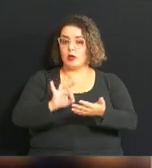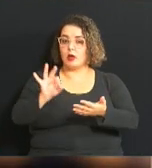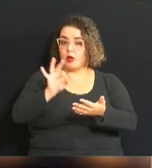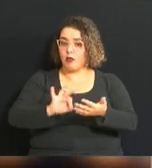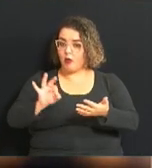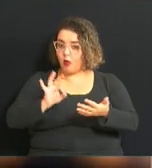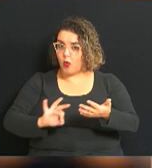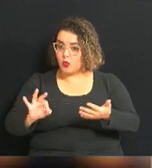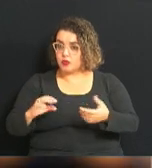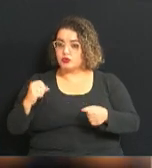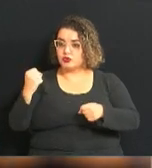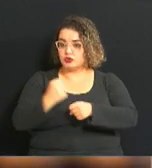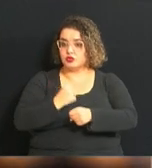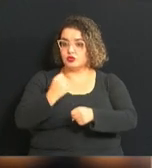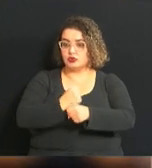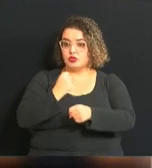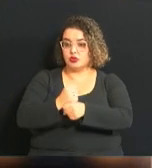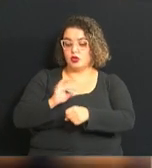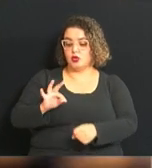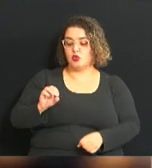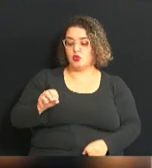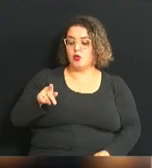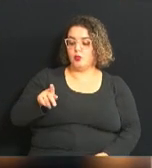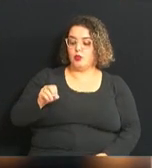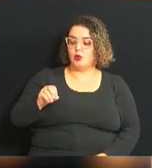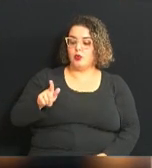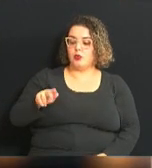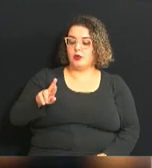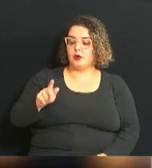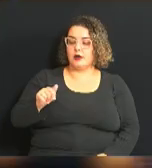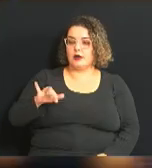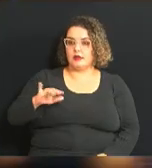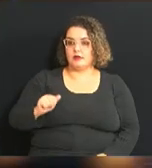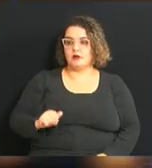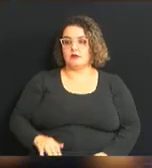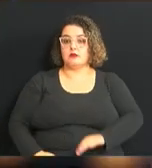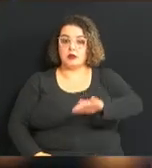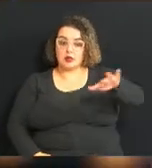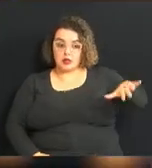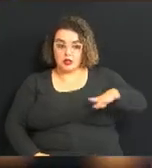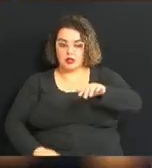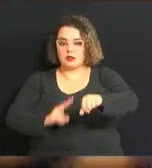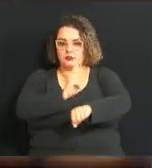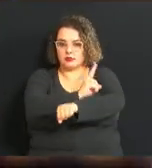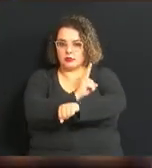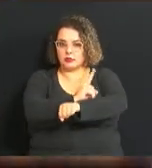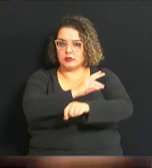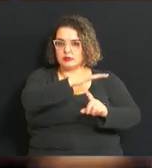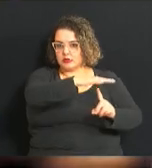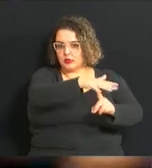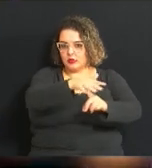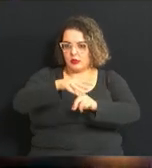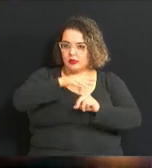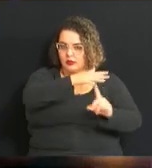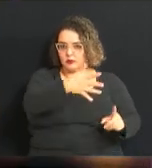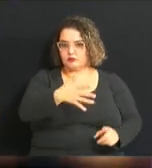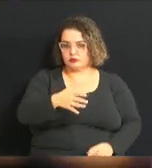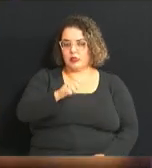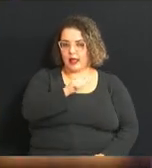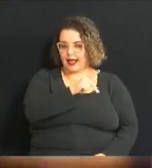de construção e topografia, que é mais acentuada na região da área de proteção ambiental de Campinas, APA de Campinas,